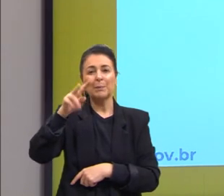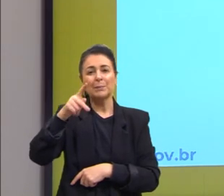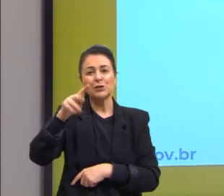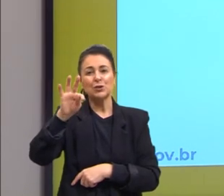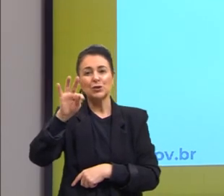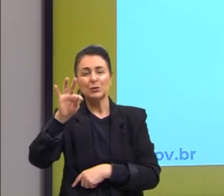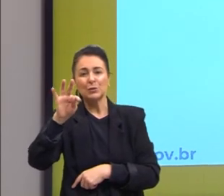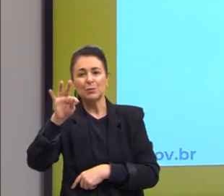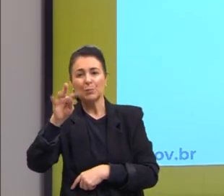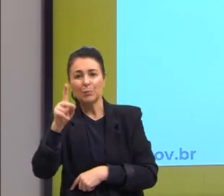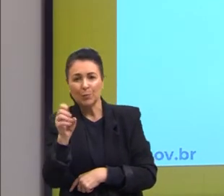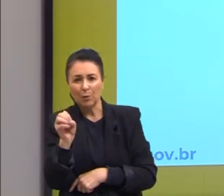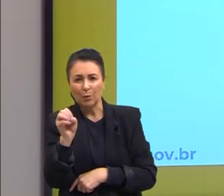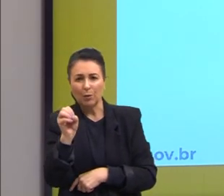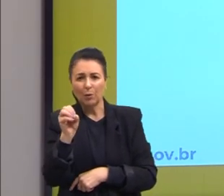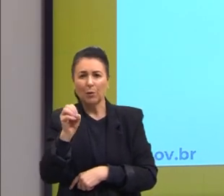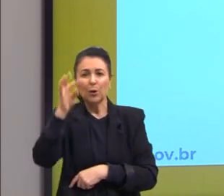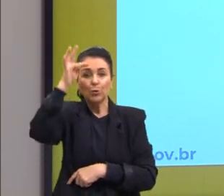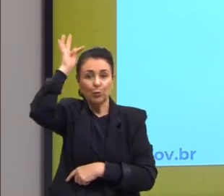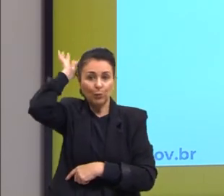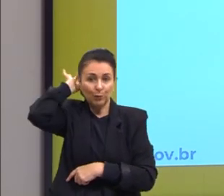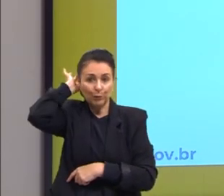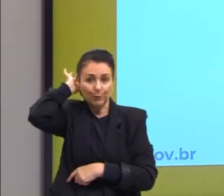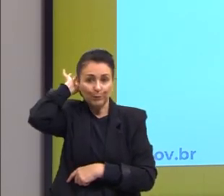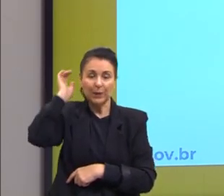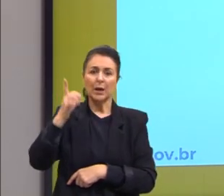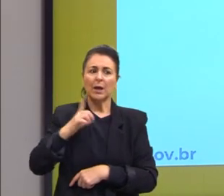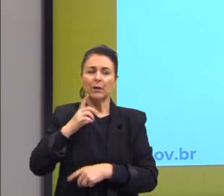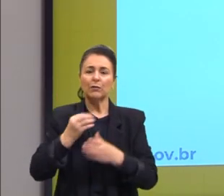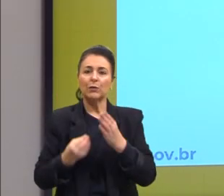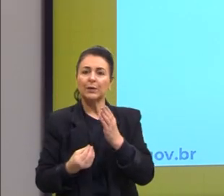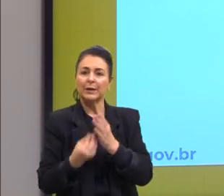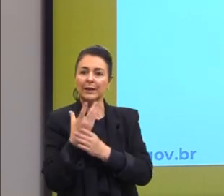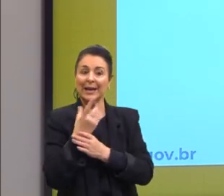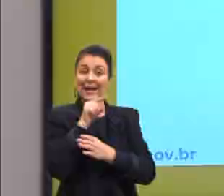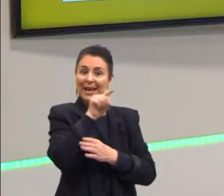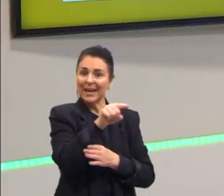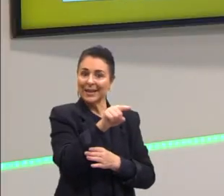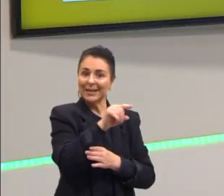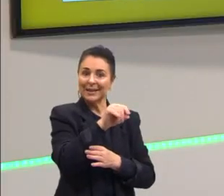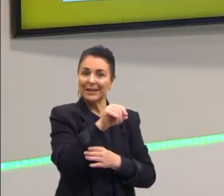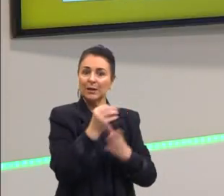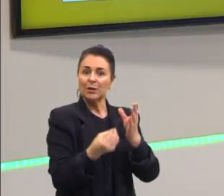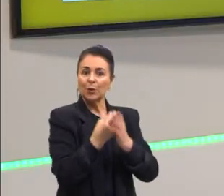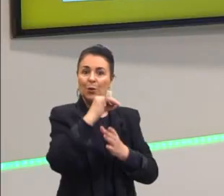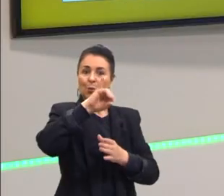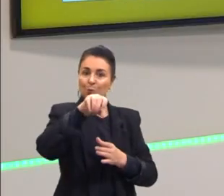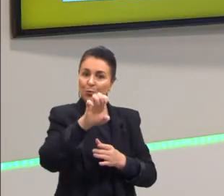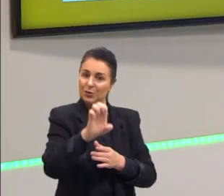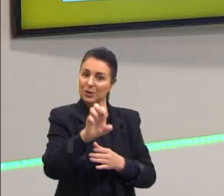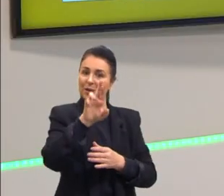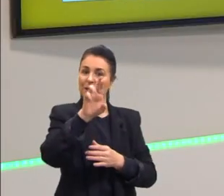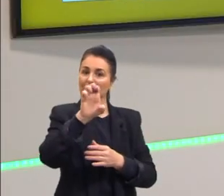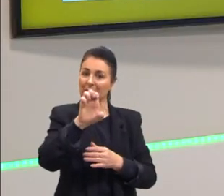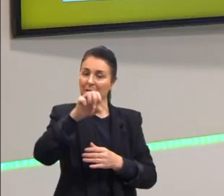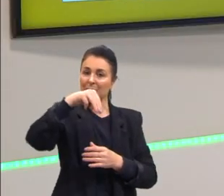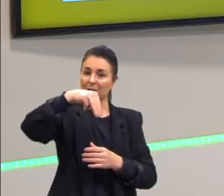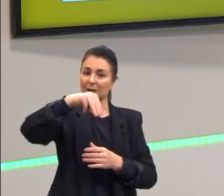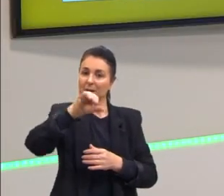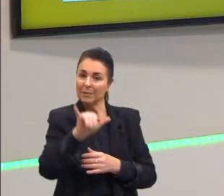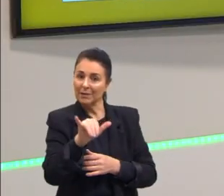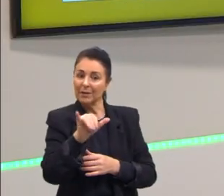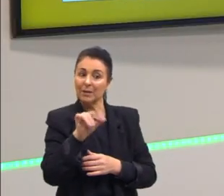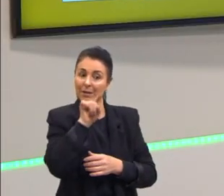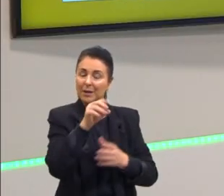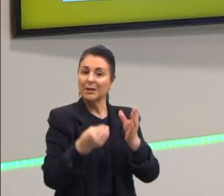mas o panóptico foi criado pelo Jeremy Benton, por esse sujeito aqui. Ele é questionado em um